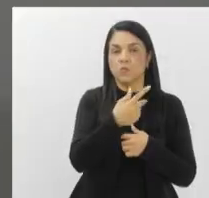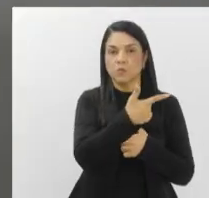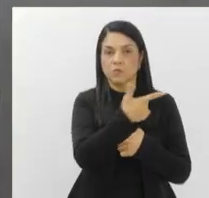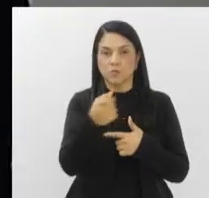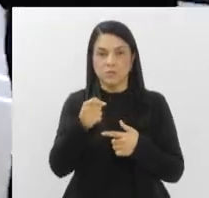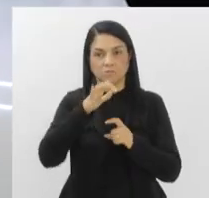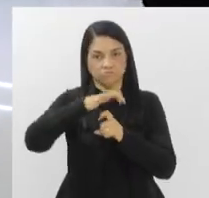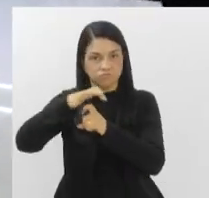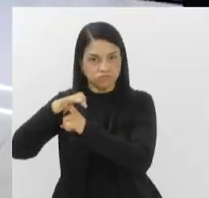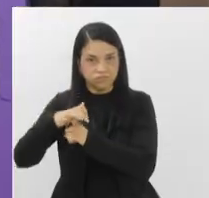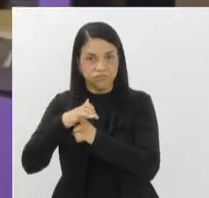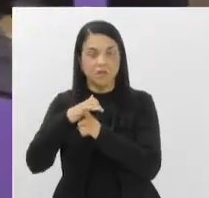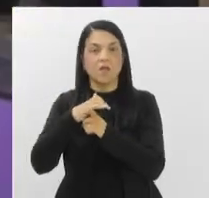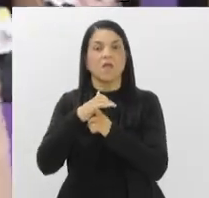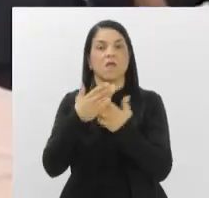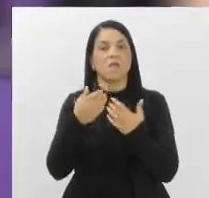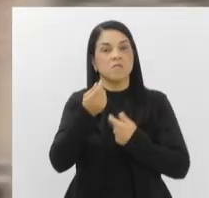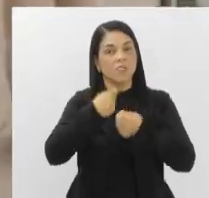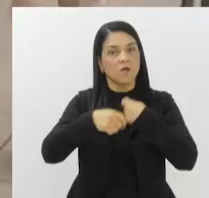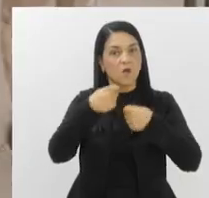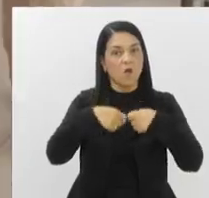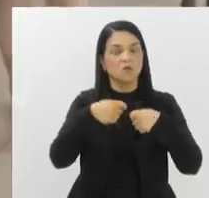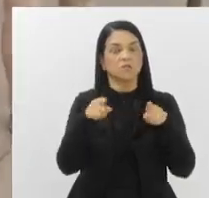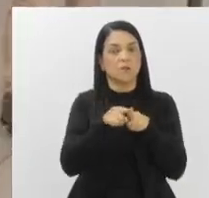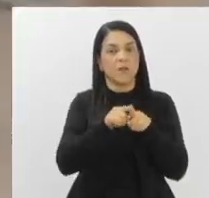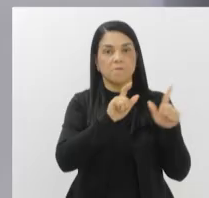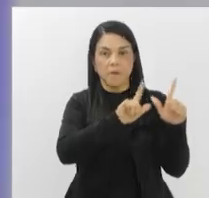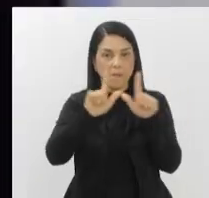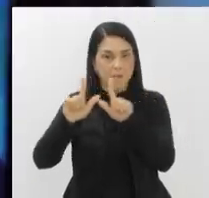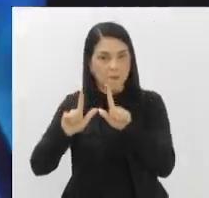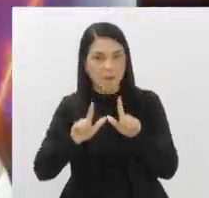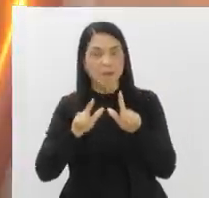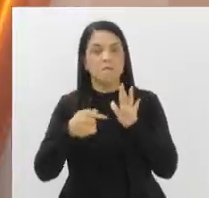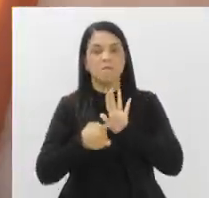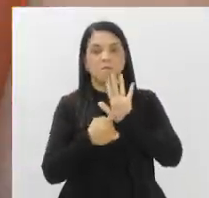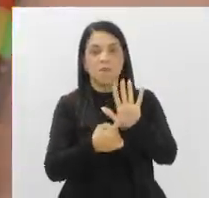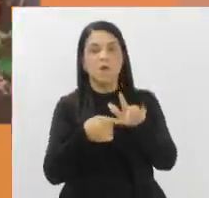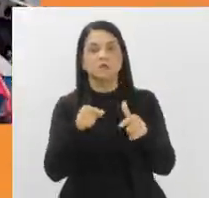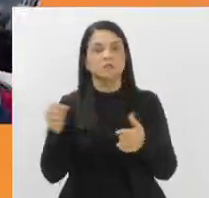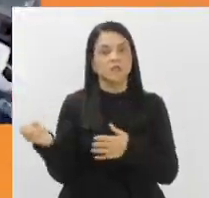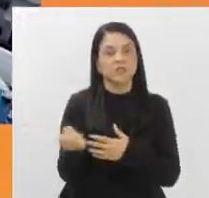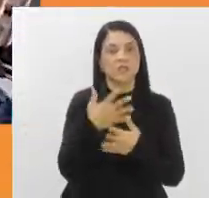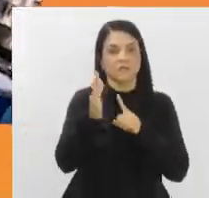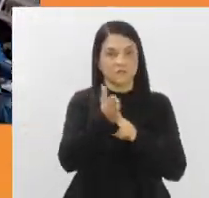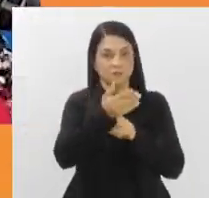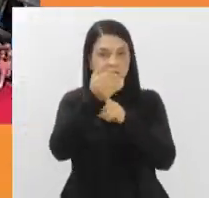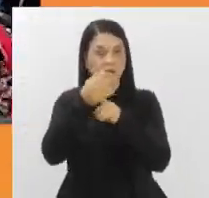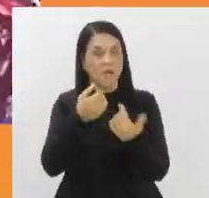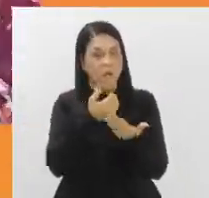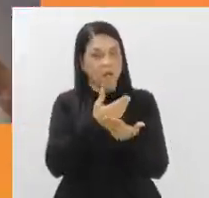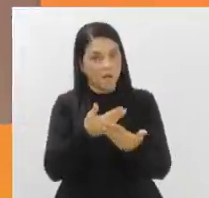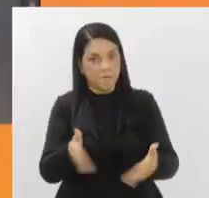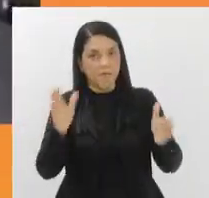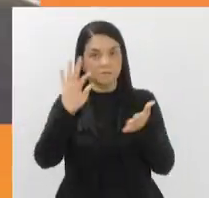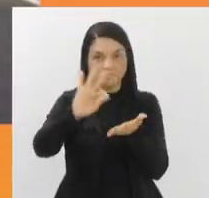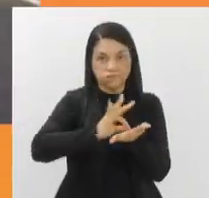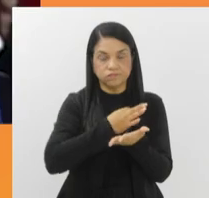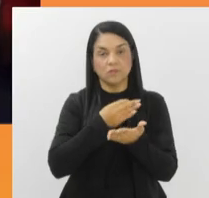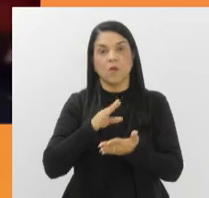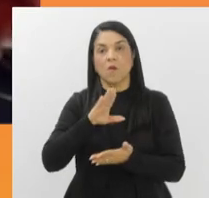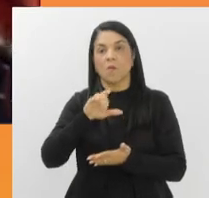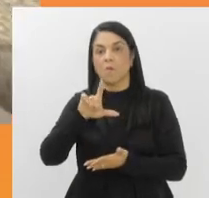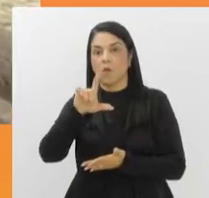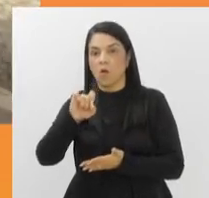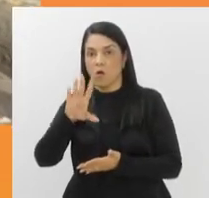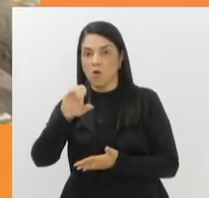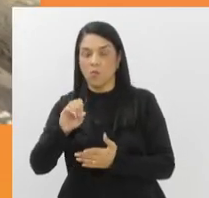negócios, além de 350 expositores apresentando inovações. Estão abertas as inscrições para blocos de carnaval de